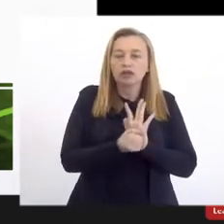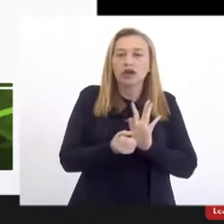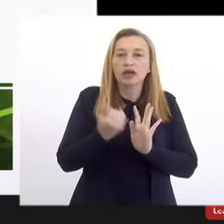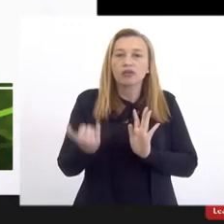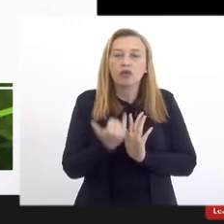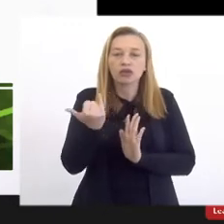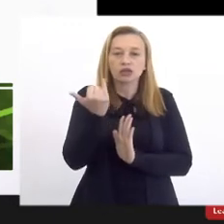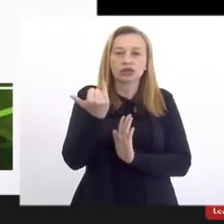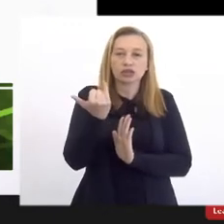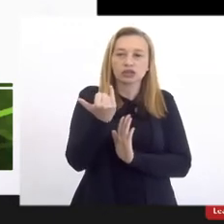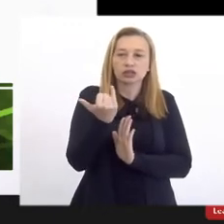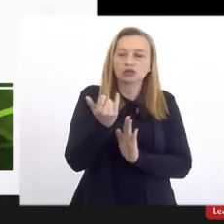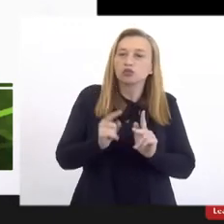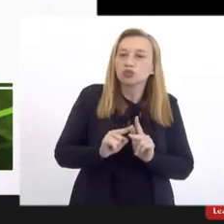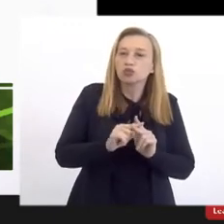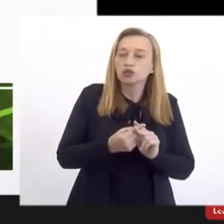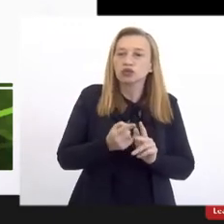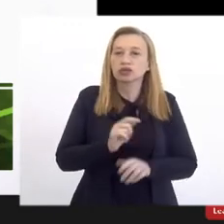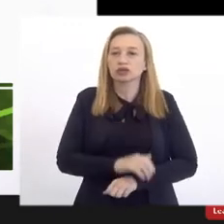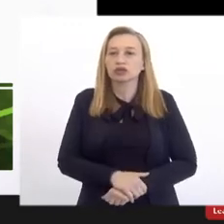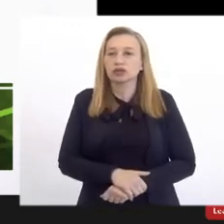da manutenção